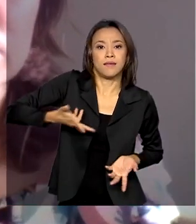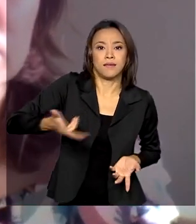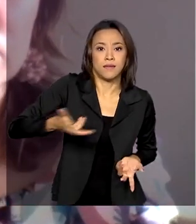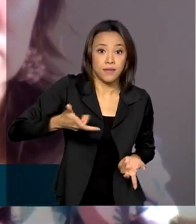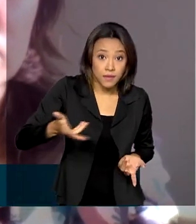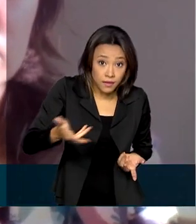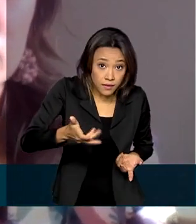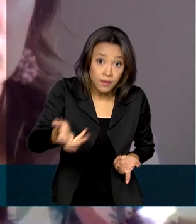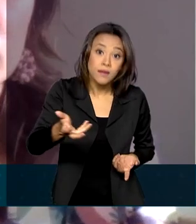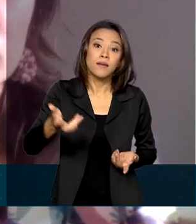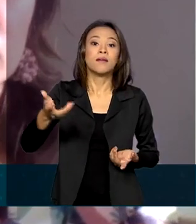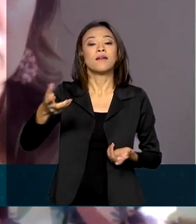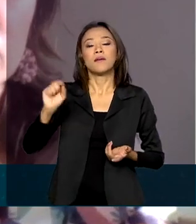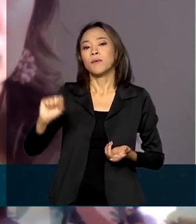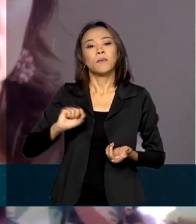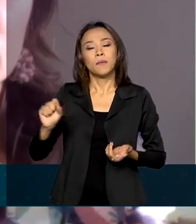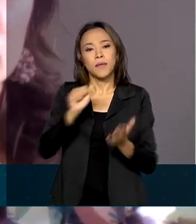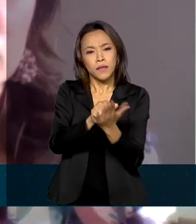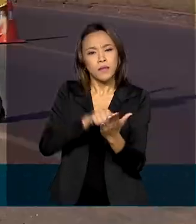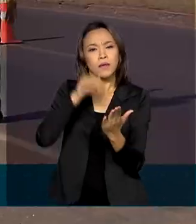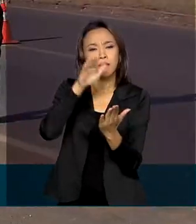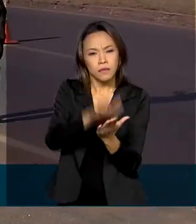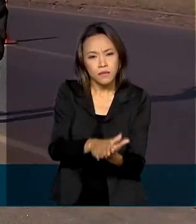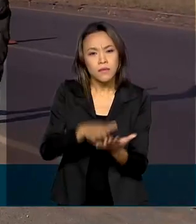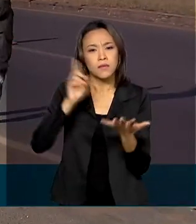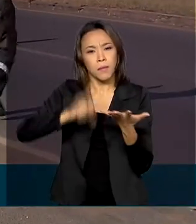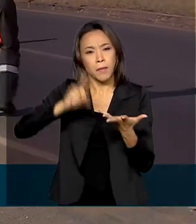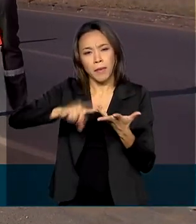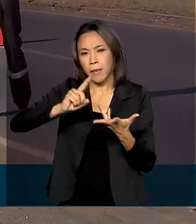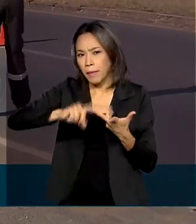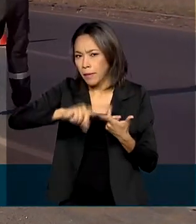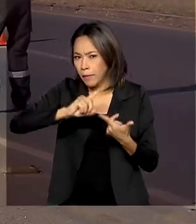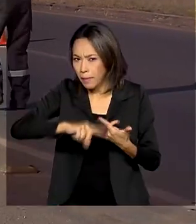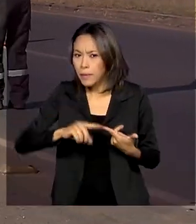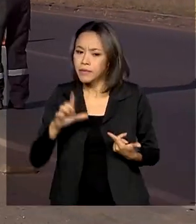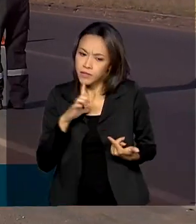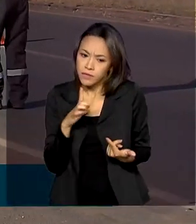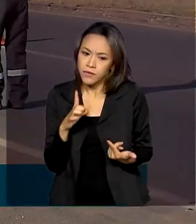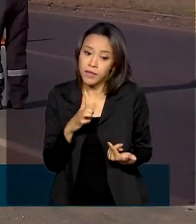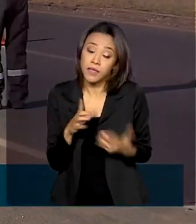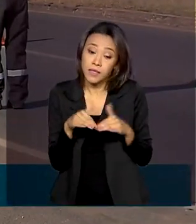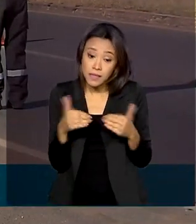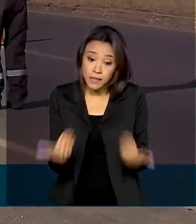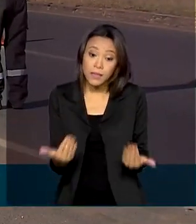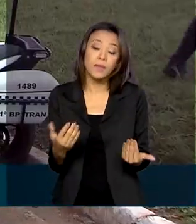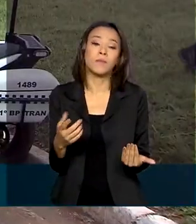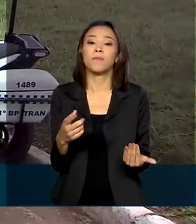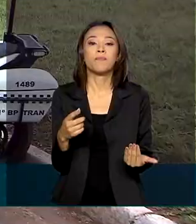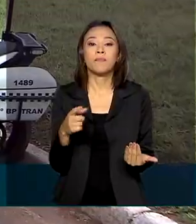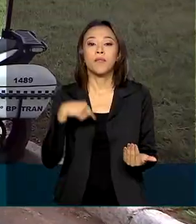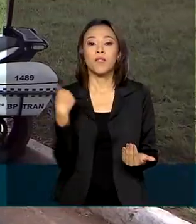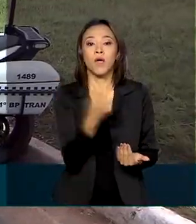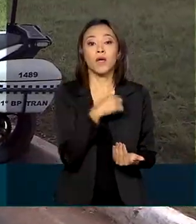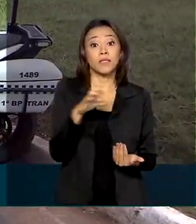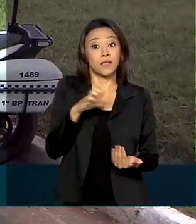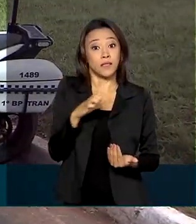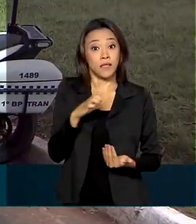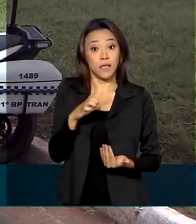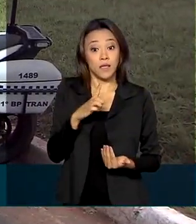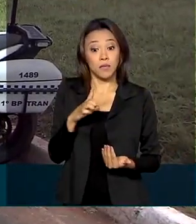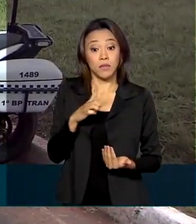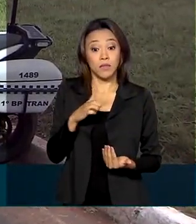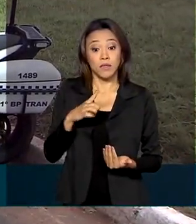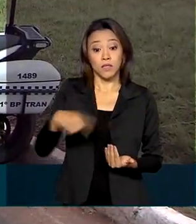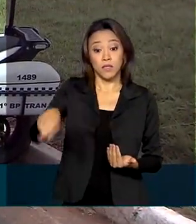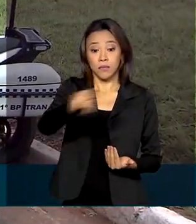aplicação das penalidades de multa. Então a gente tem aí a possibilidade de os